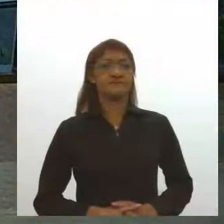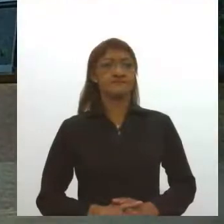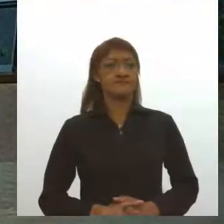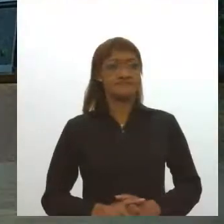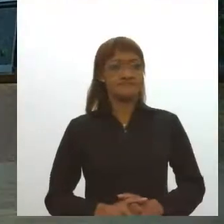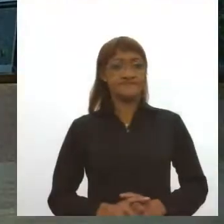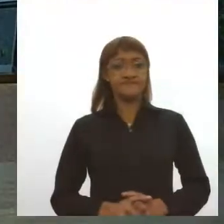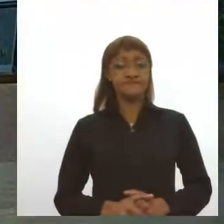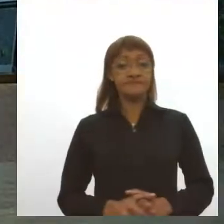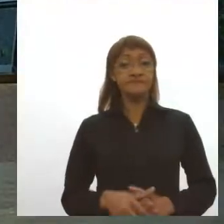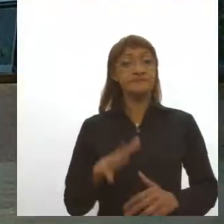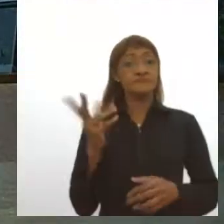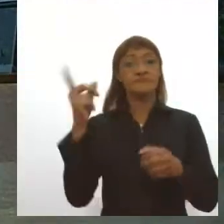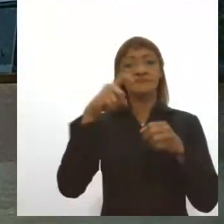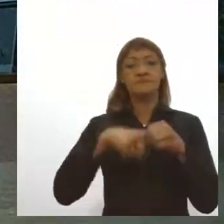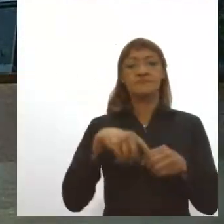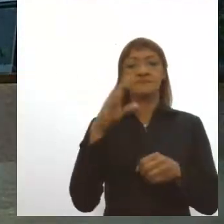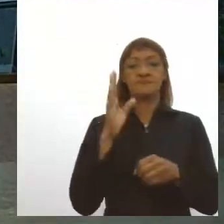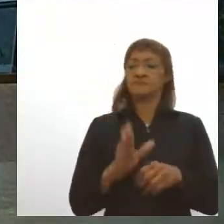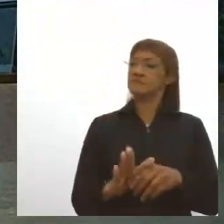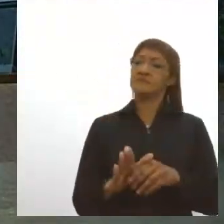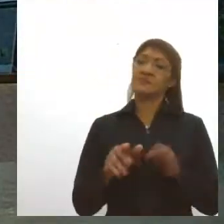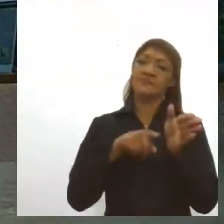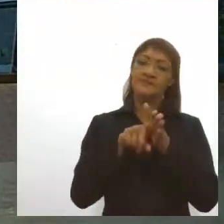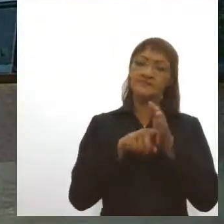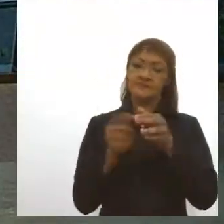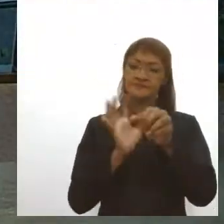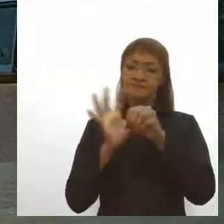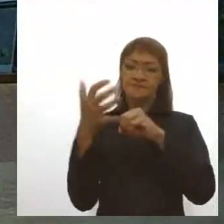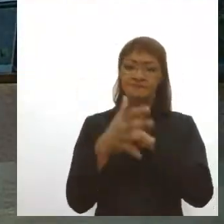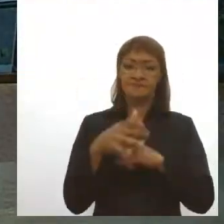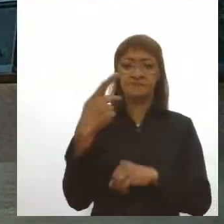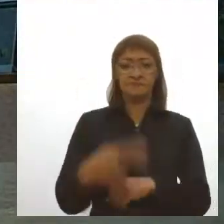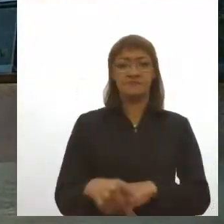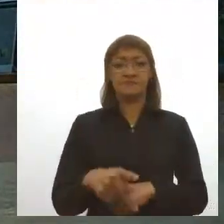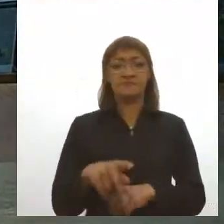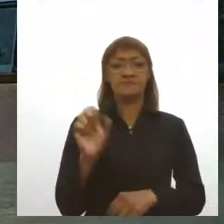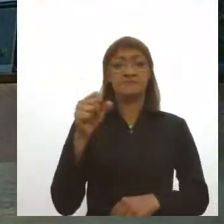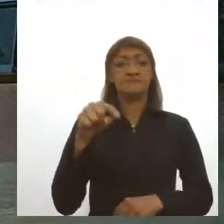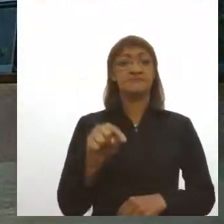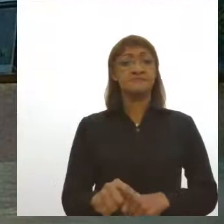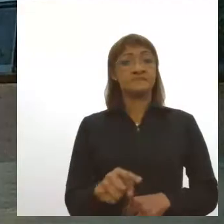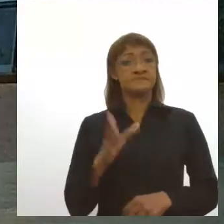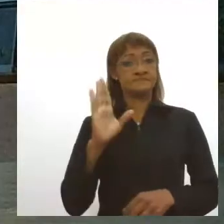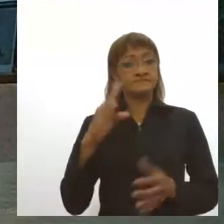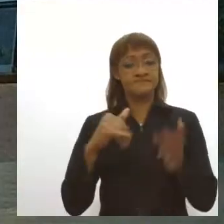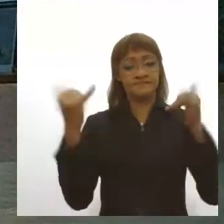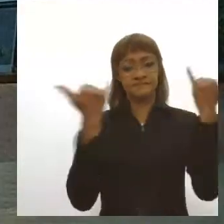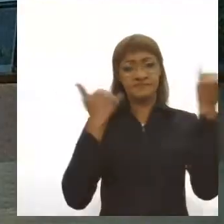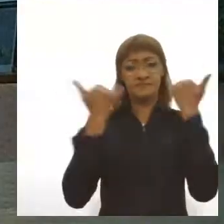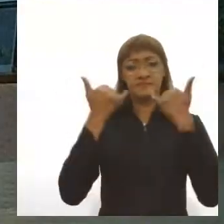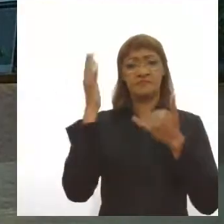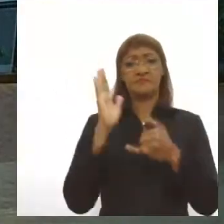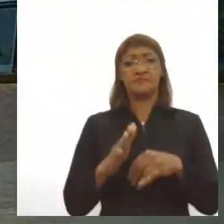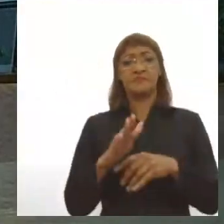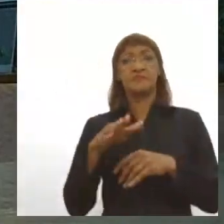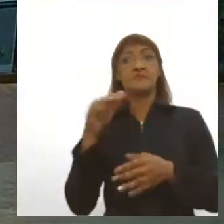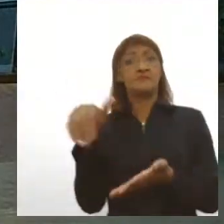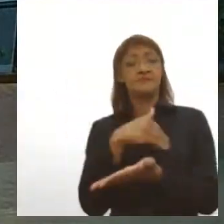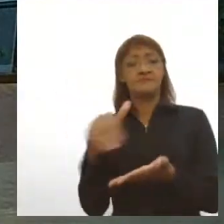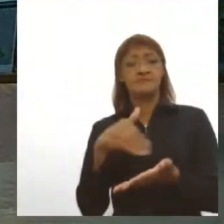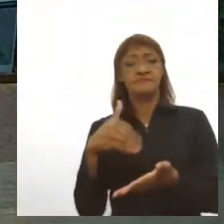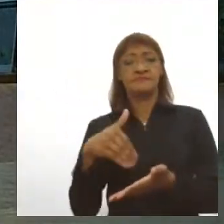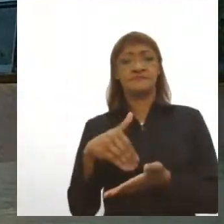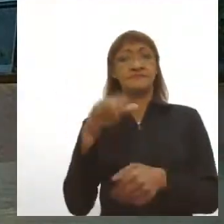E a gente volta já pra atualizar os dados da Covid-19 aqui no Estado de Sergipe. De acordo com informações divulgadas pela Secretaria de